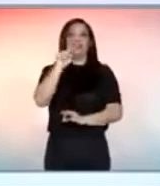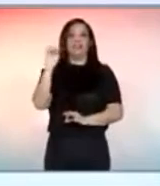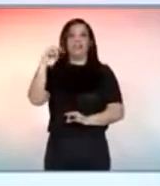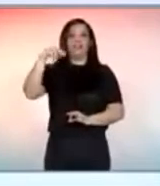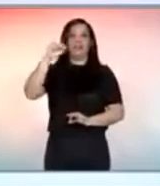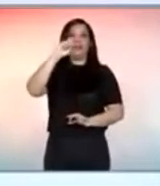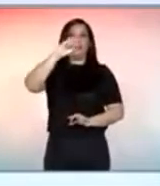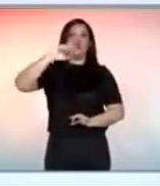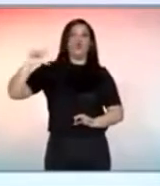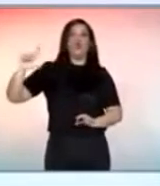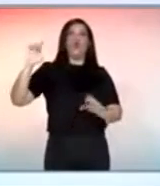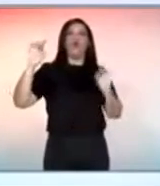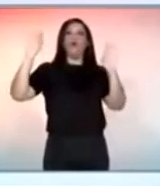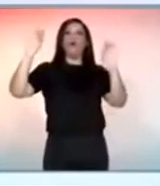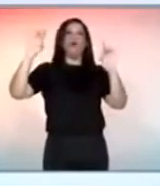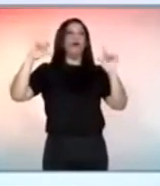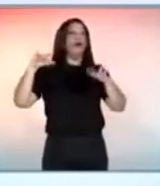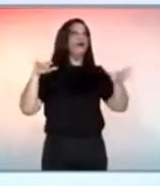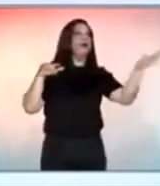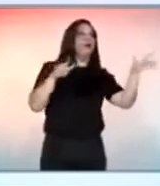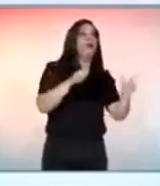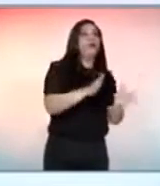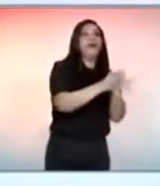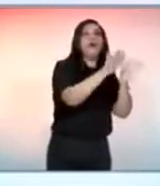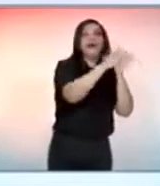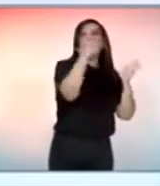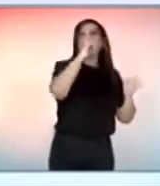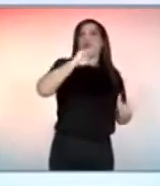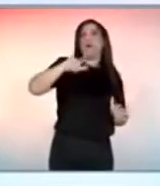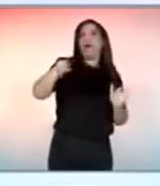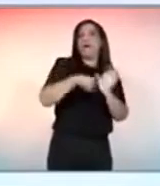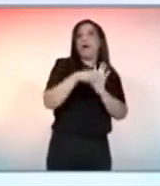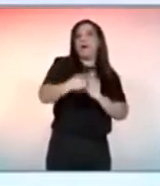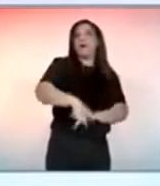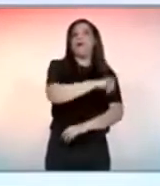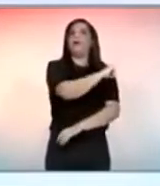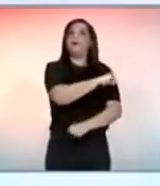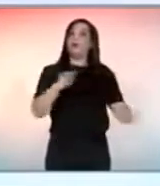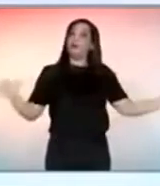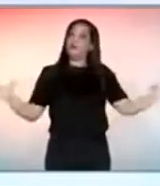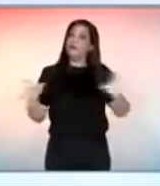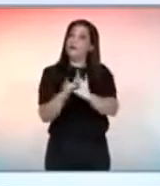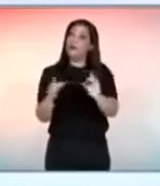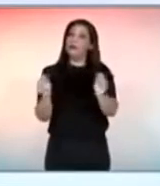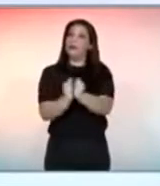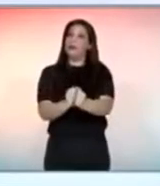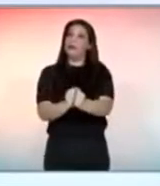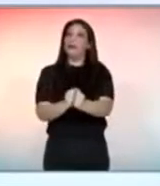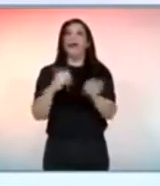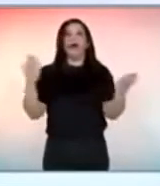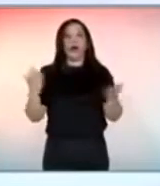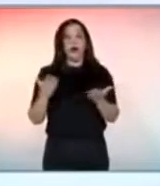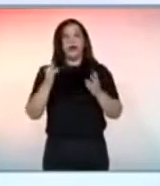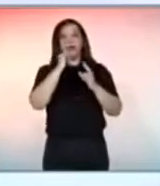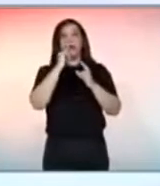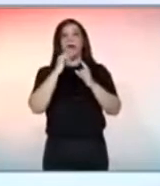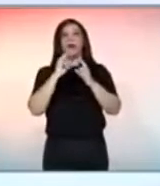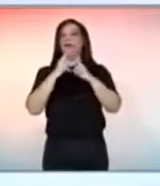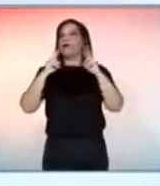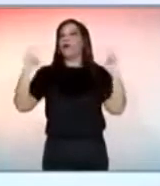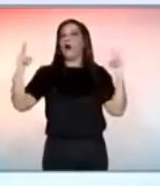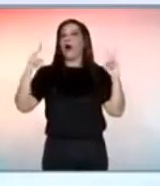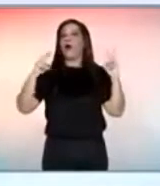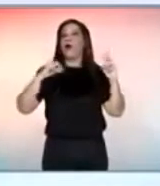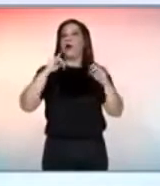precisa mudar, precisa ser mais igualitária, isso é decisivo para a gente. O que é que a gente faz isso? Primeiro, tem um gabinete virtual de transparência. Todos os